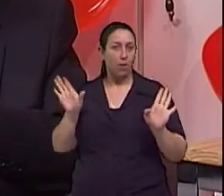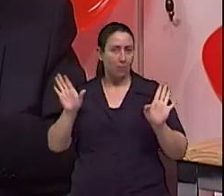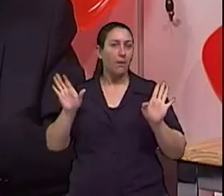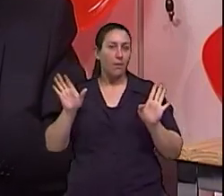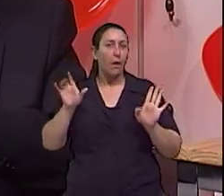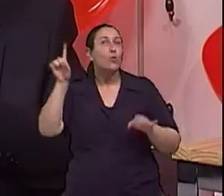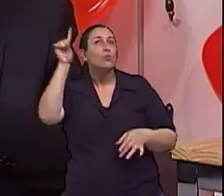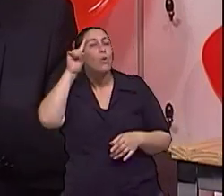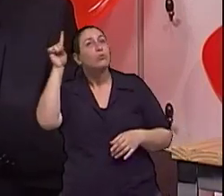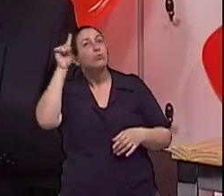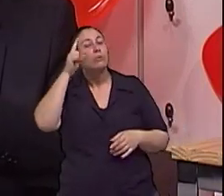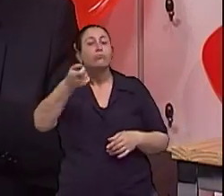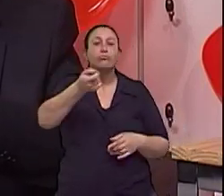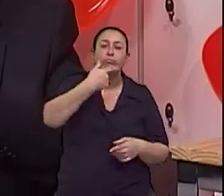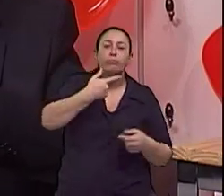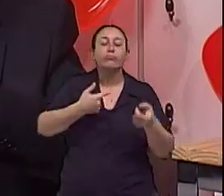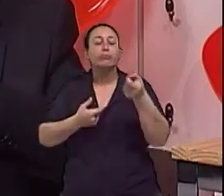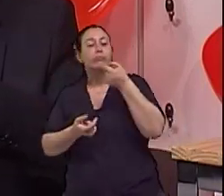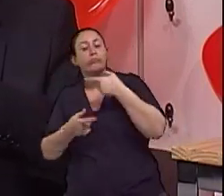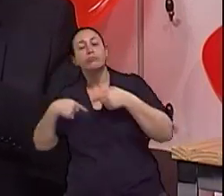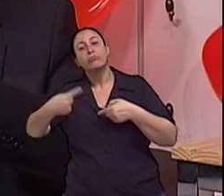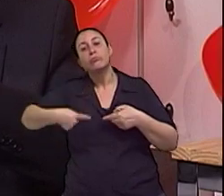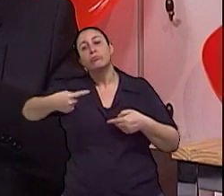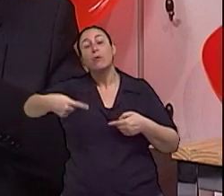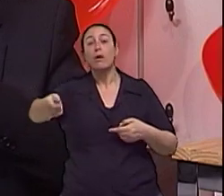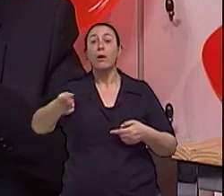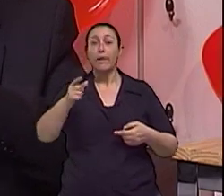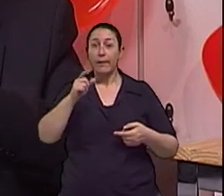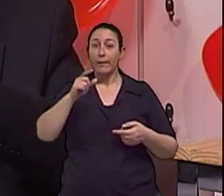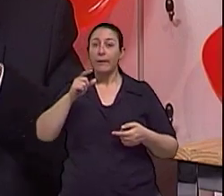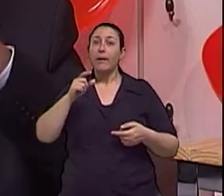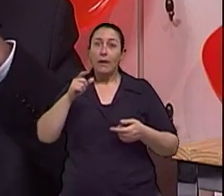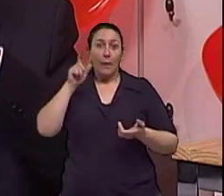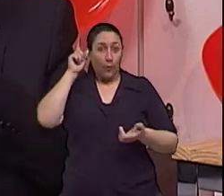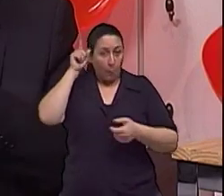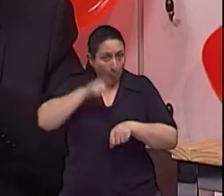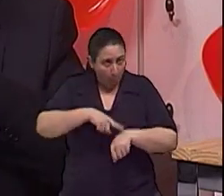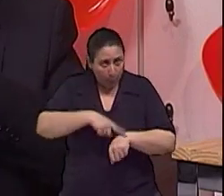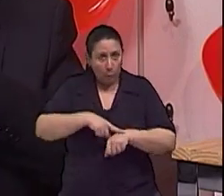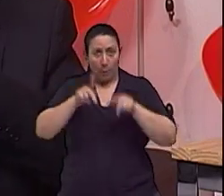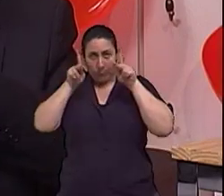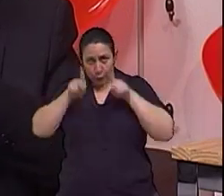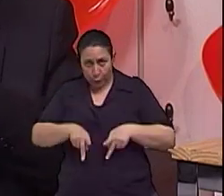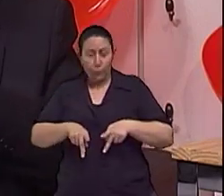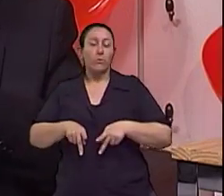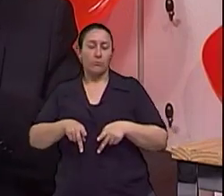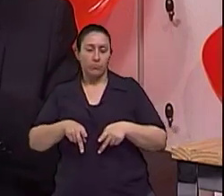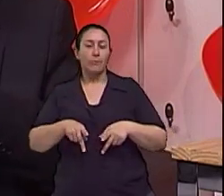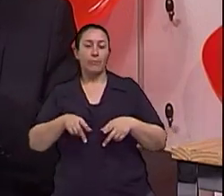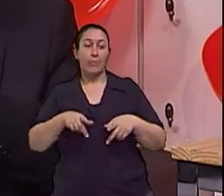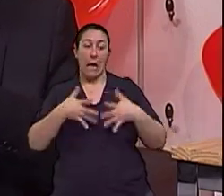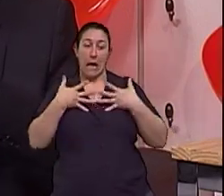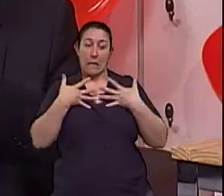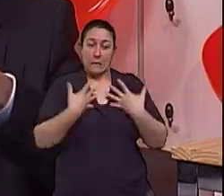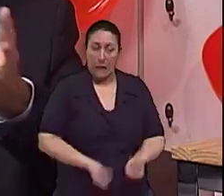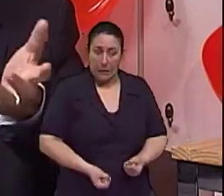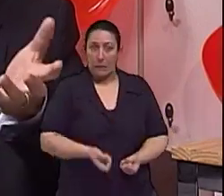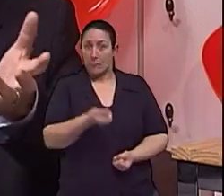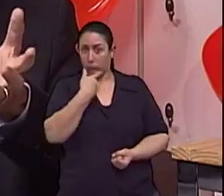rotina, né? E, na realidade, assim, no momento que a pessoa adere adequadamente ao tratamento,